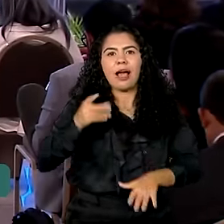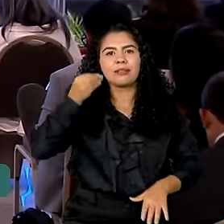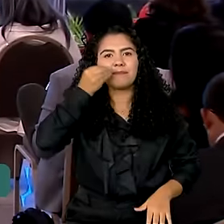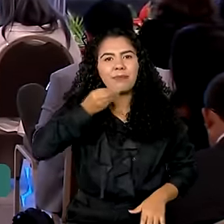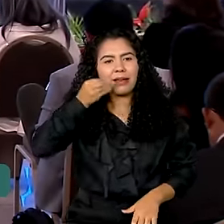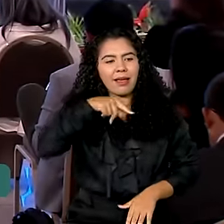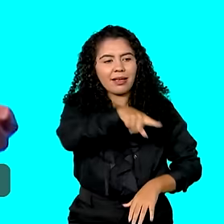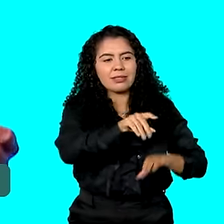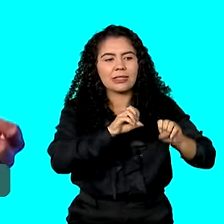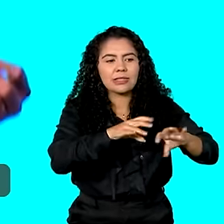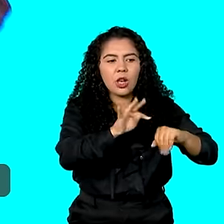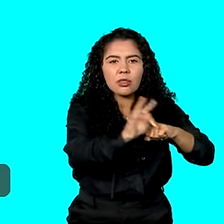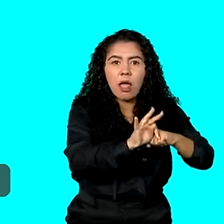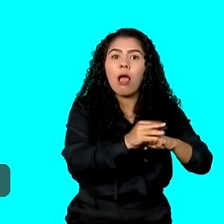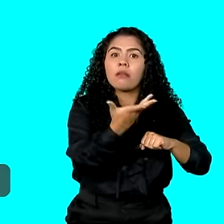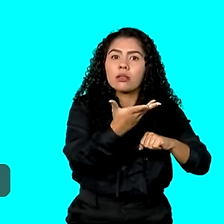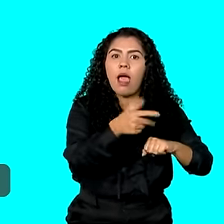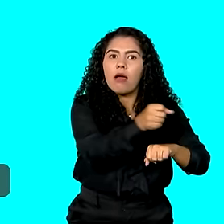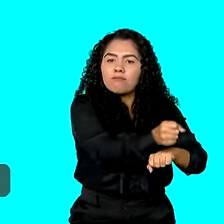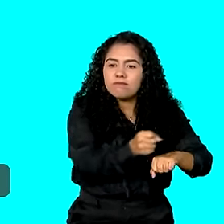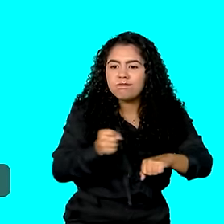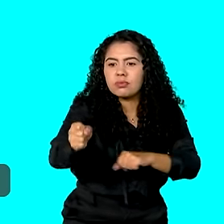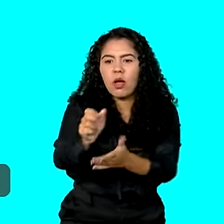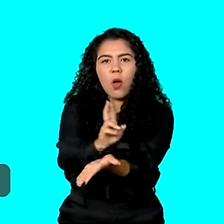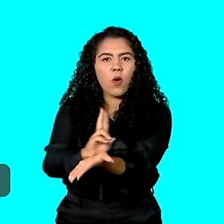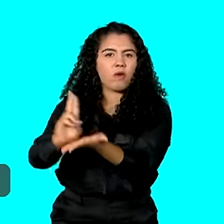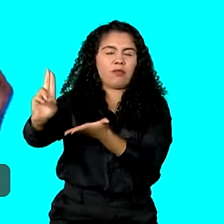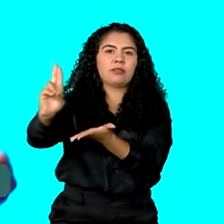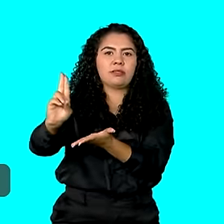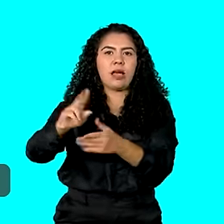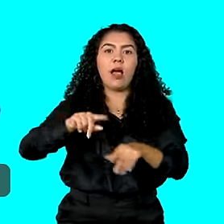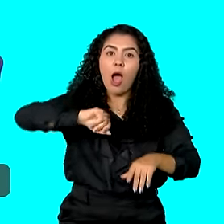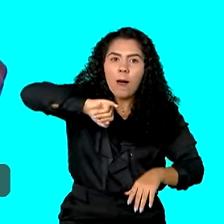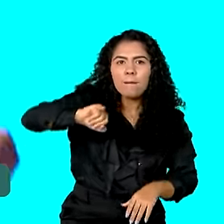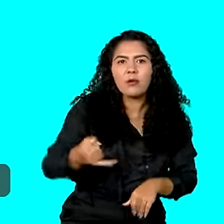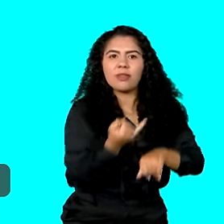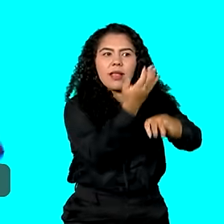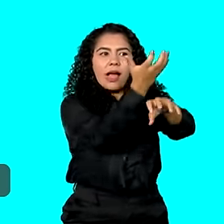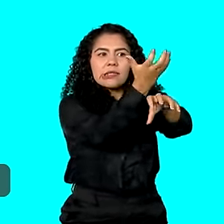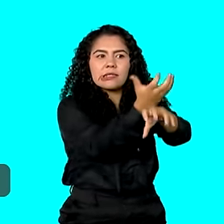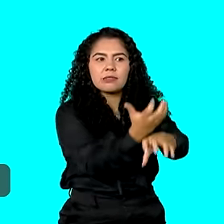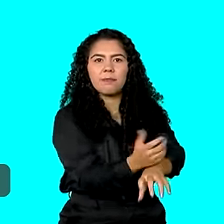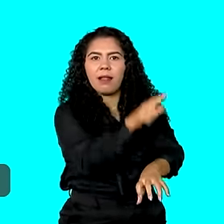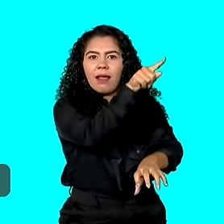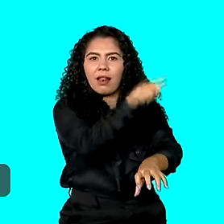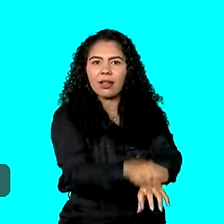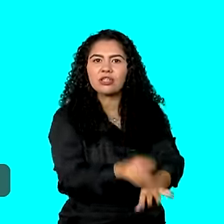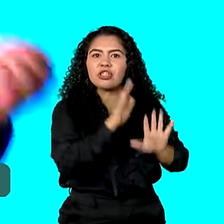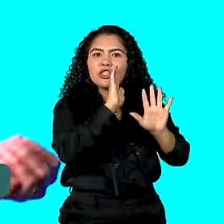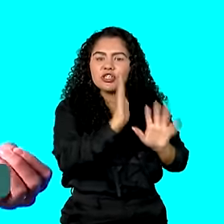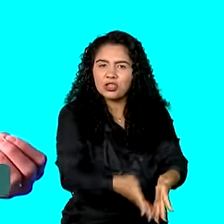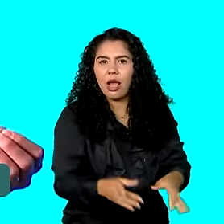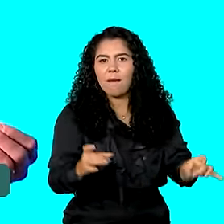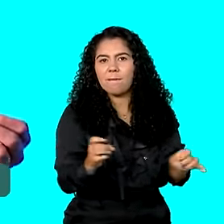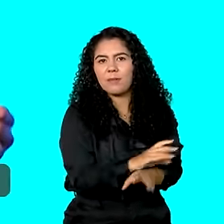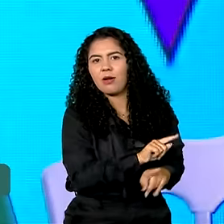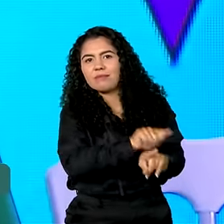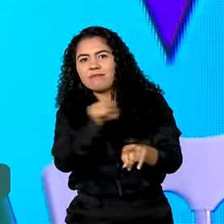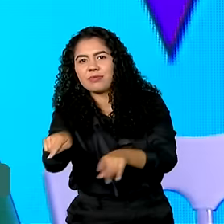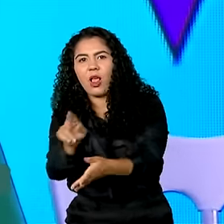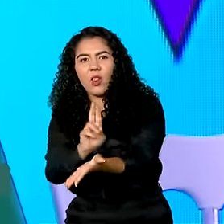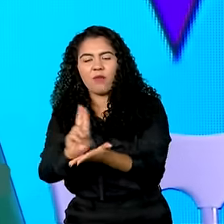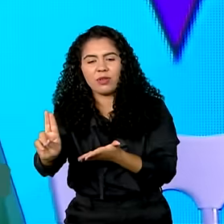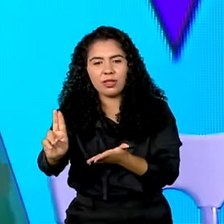para a universidade, é aproveitar as disciplinas ou os créditos do ensino técnico para a universidade.